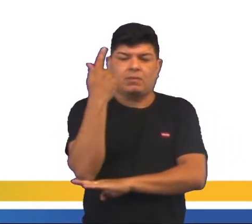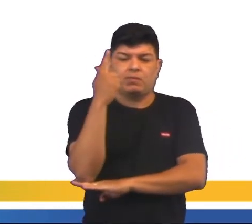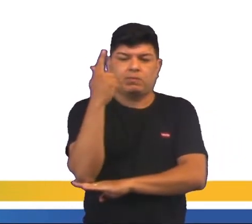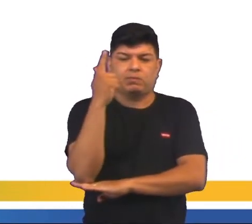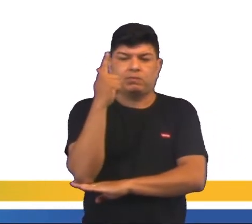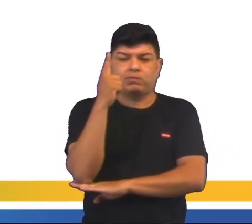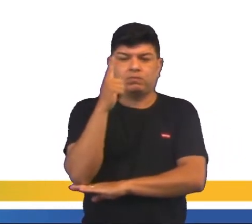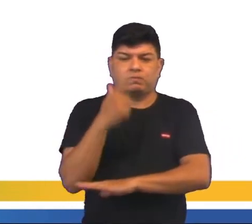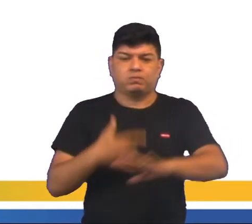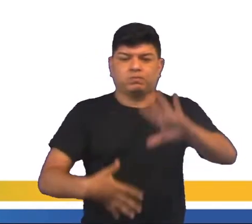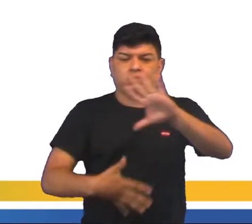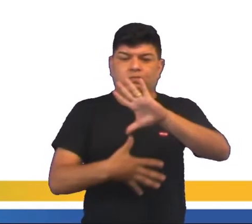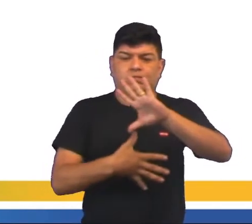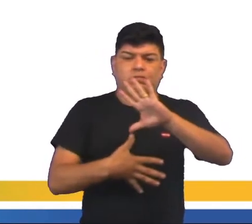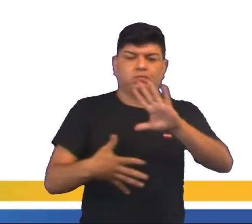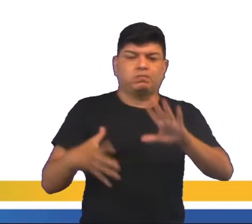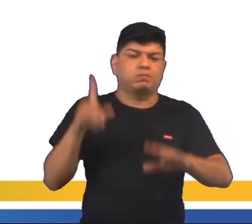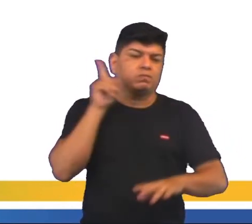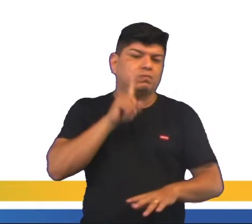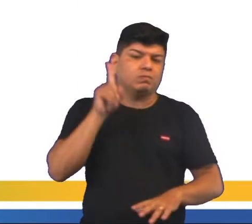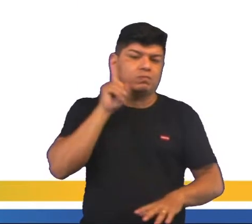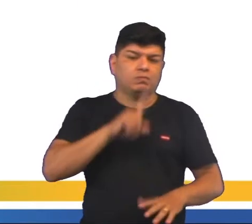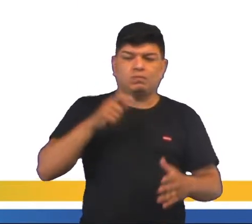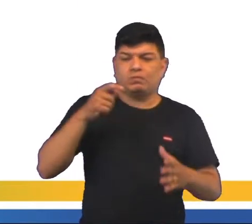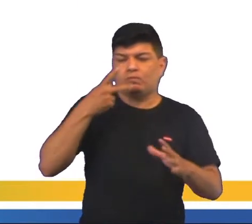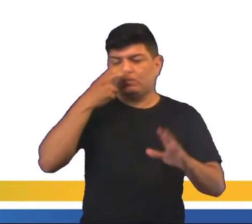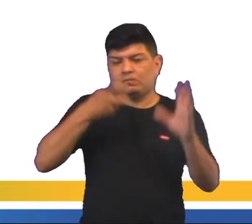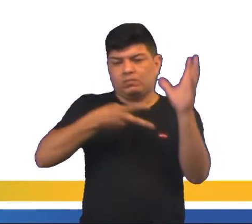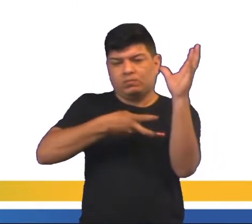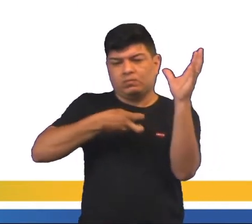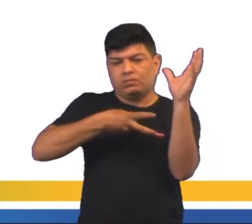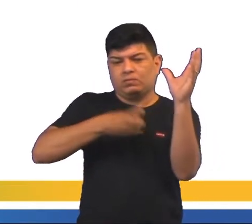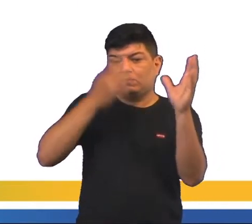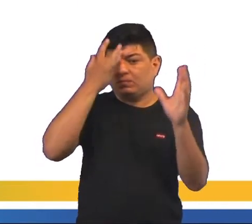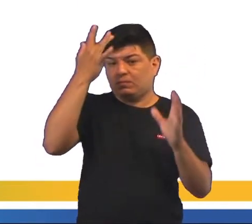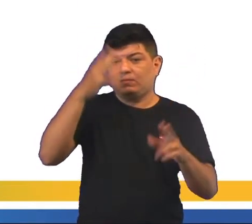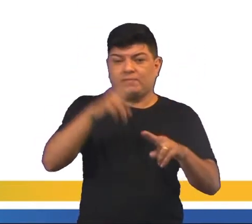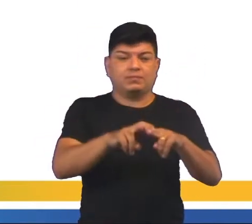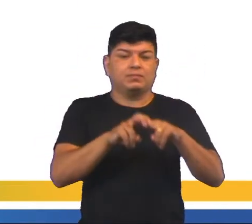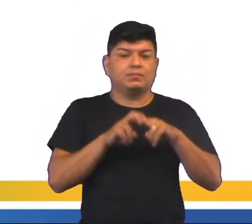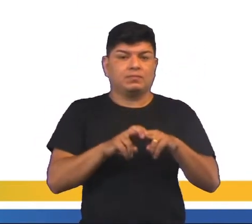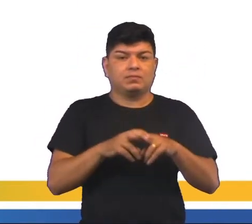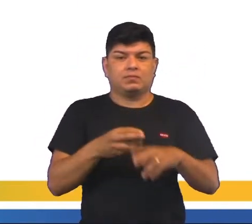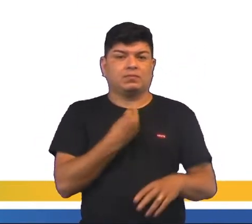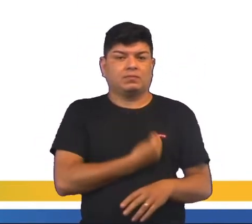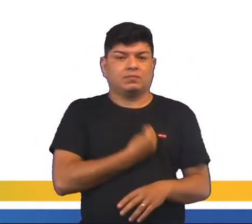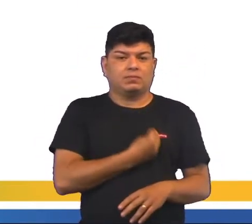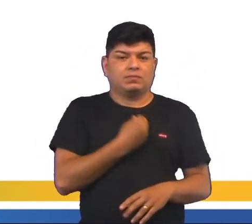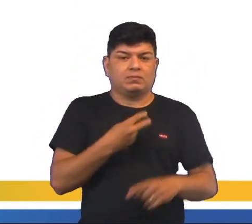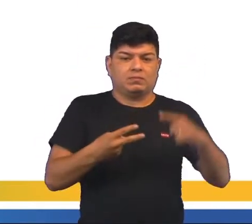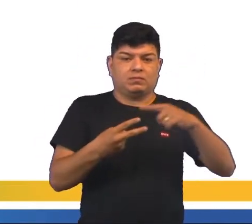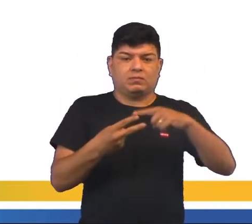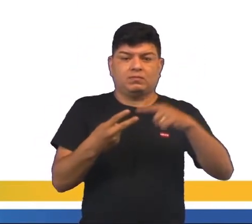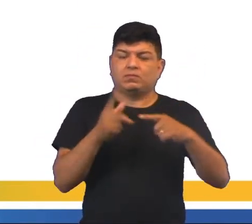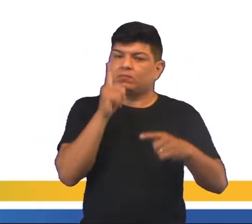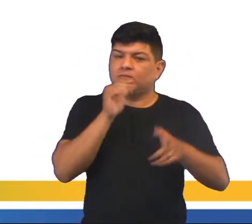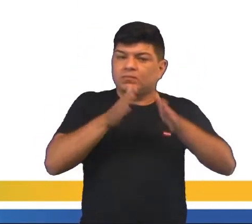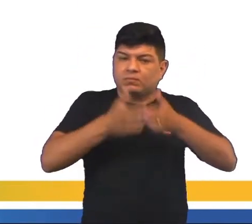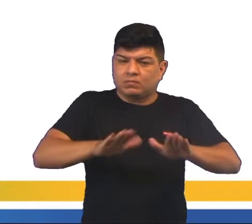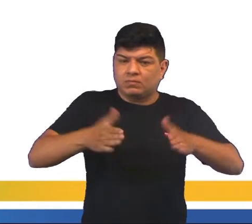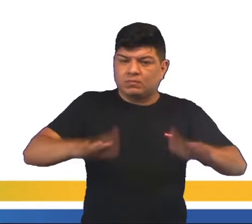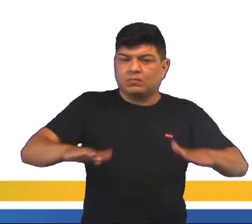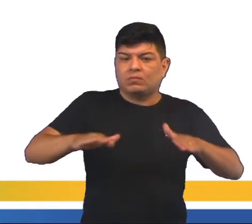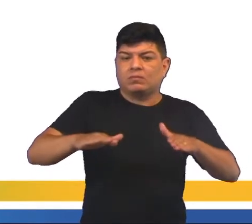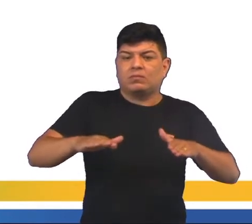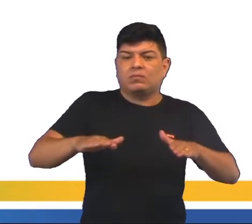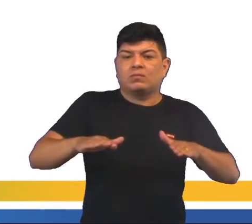continente americano facilita a exploração de recursos minerais. A presença de dois oceanos que banham a costa